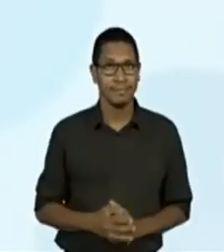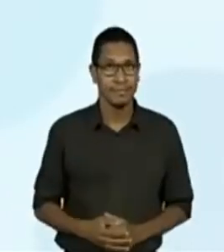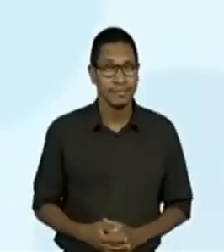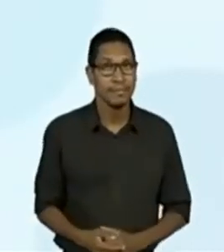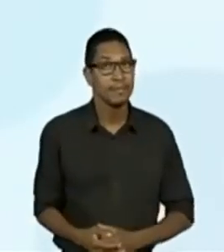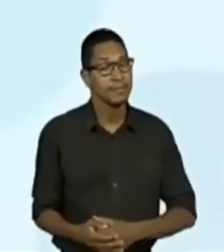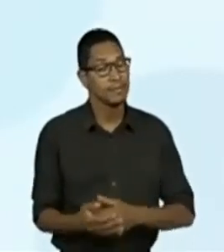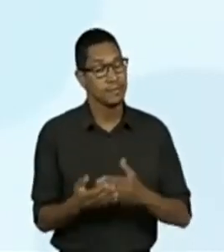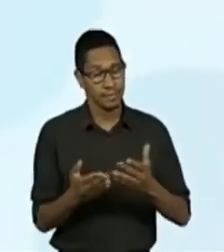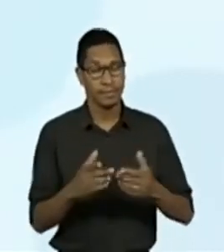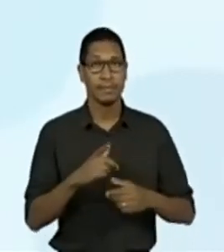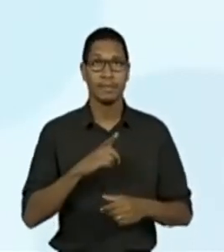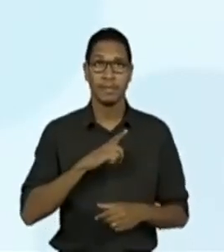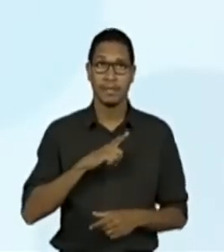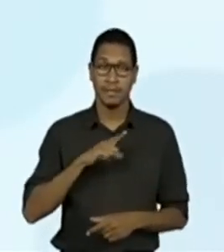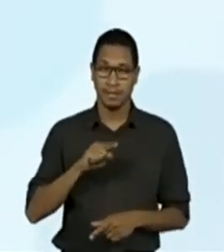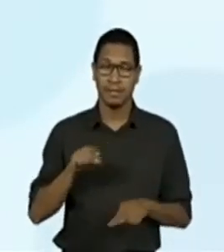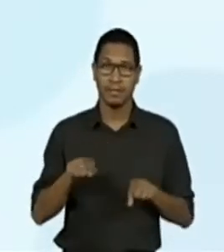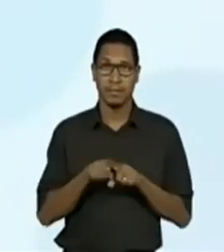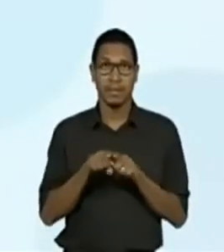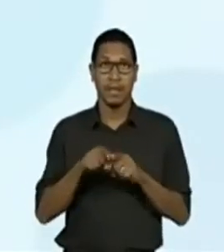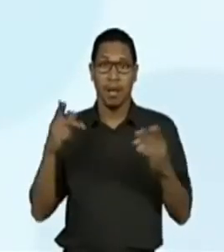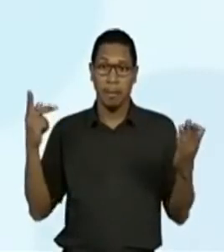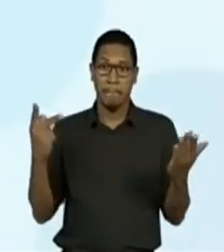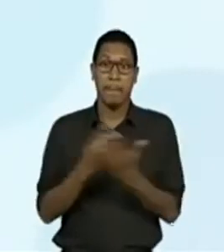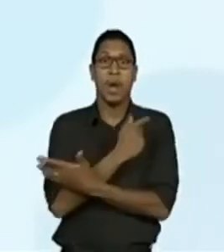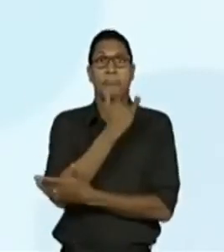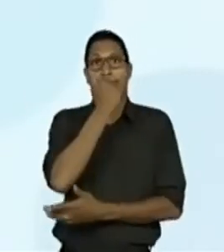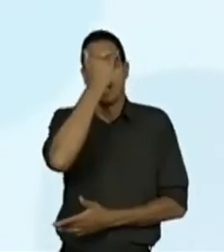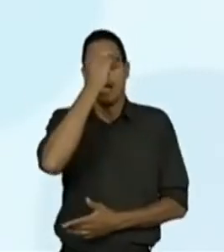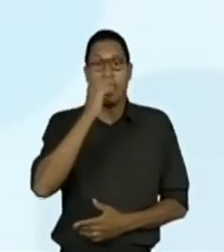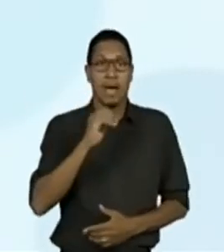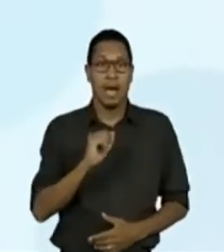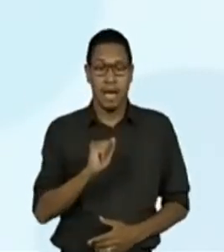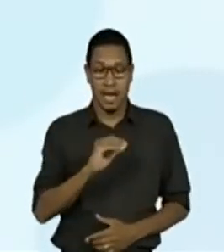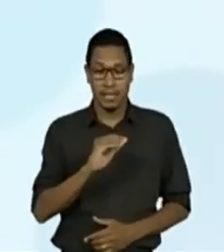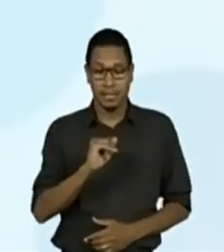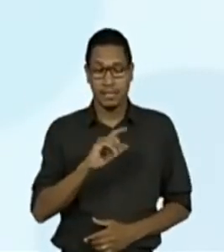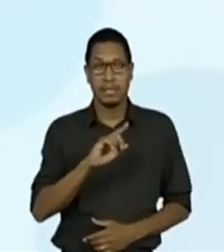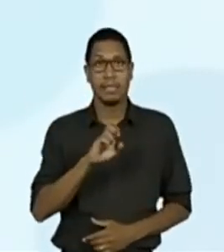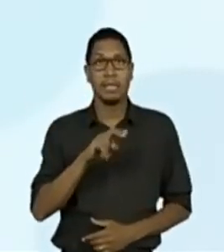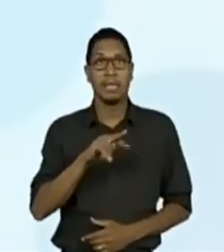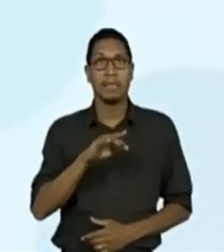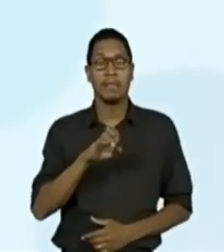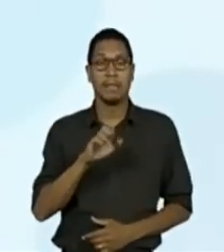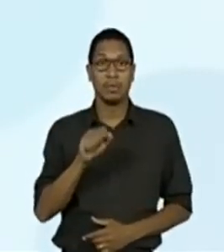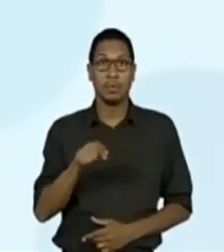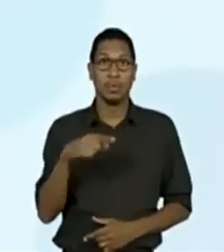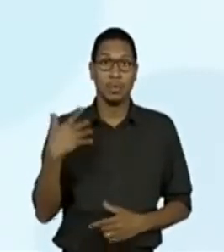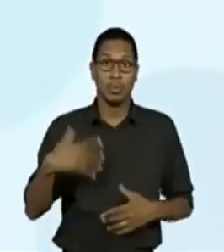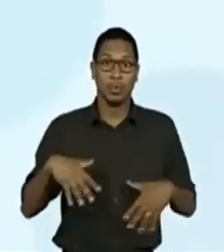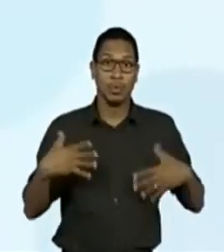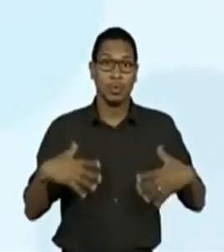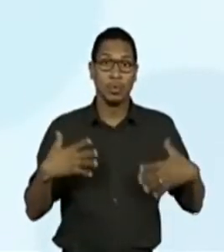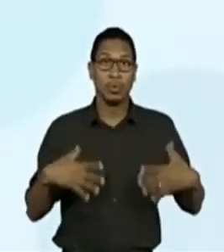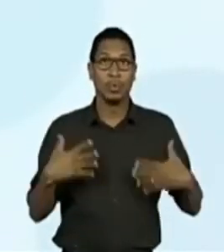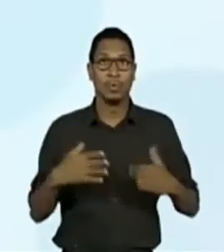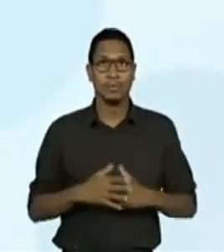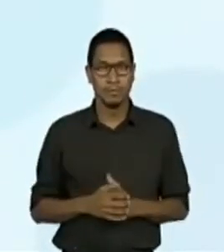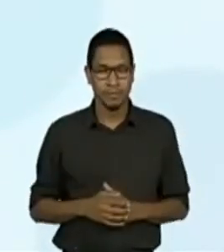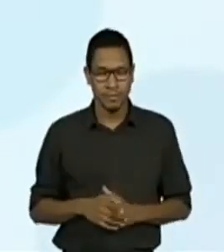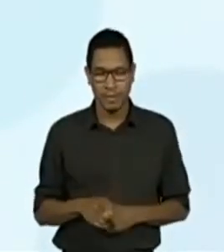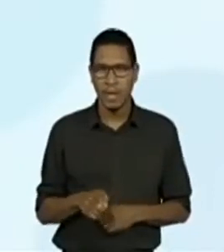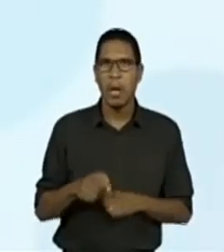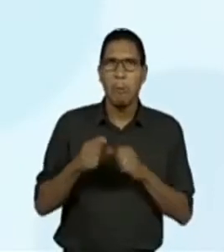podem causar um grande acidente grave. E aí, gente? Pode matar